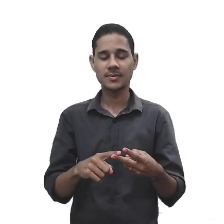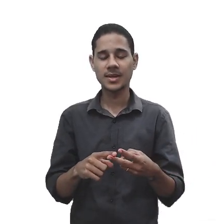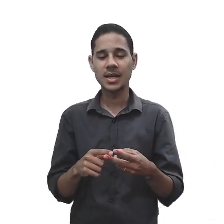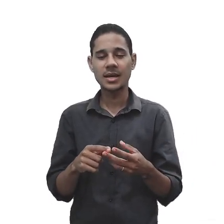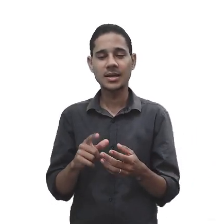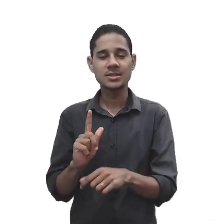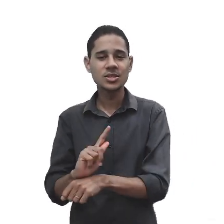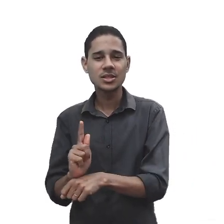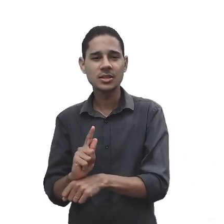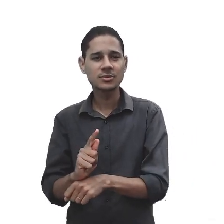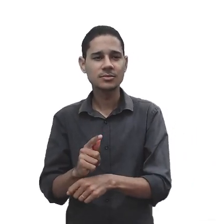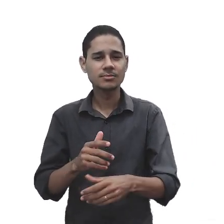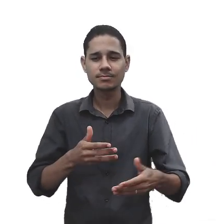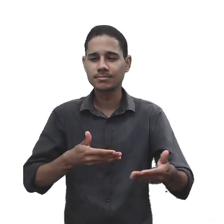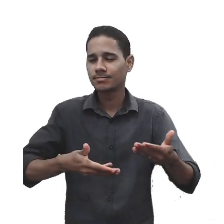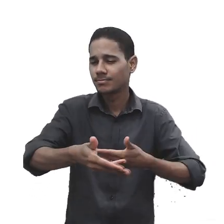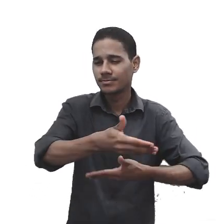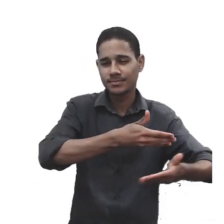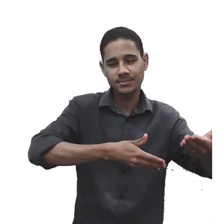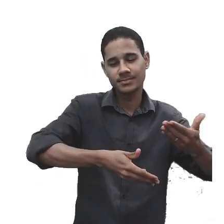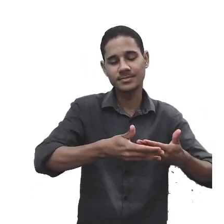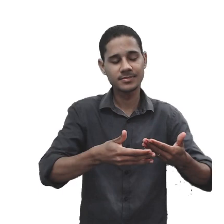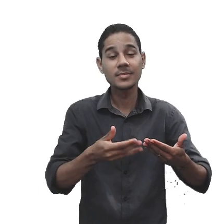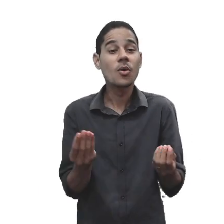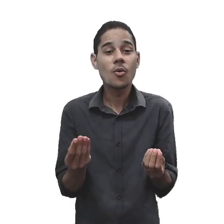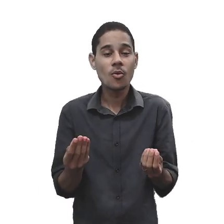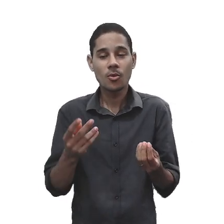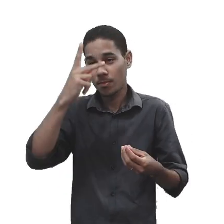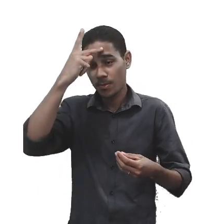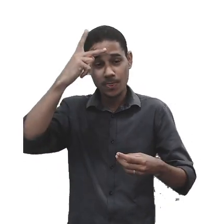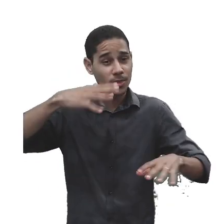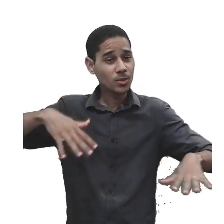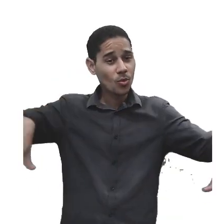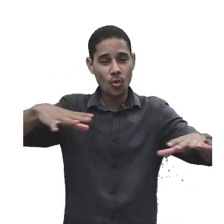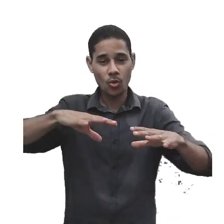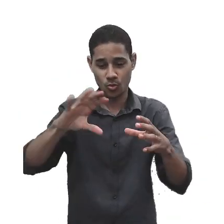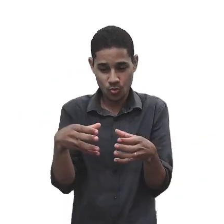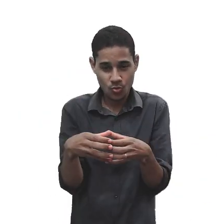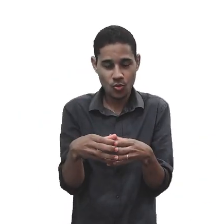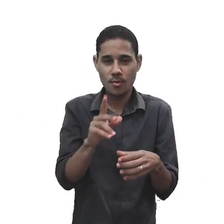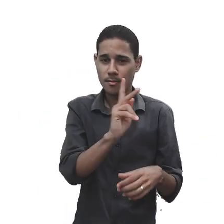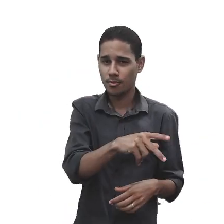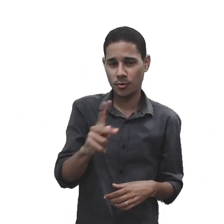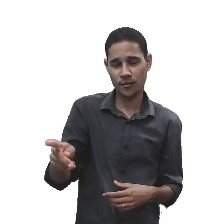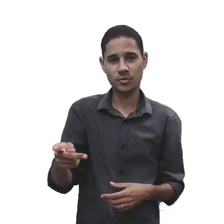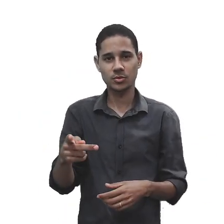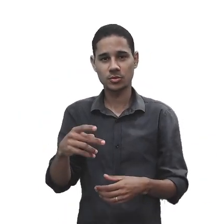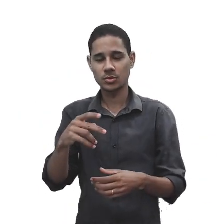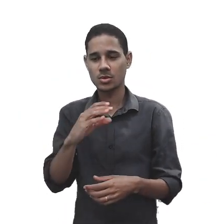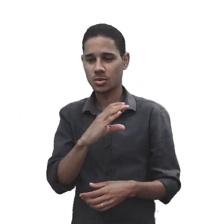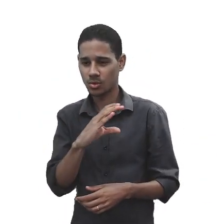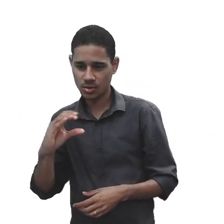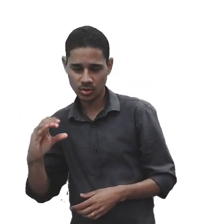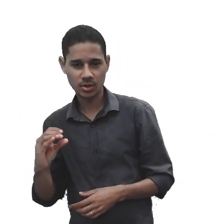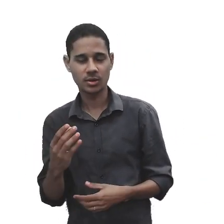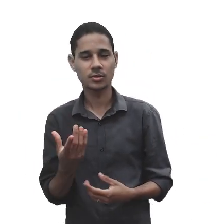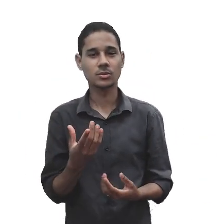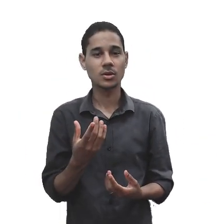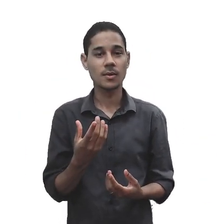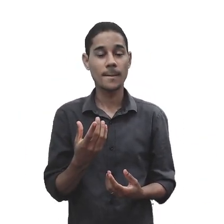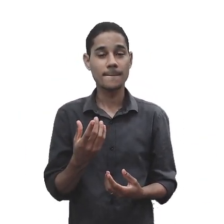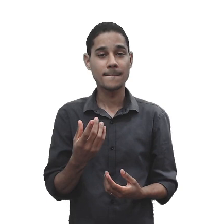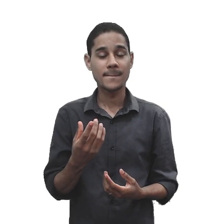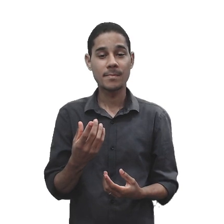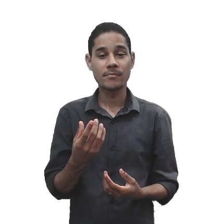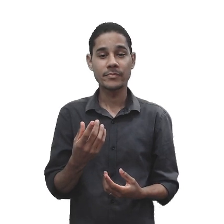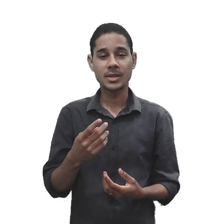é uma gestão que conta com a participação de todos da equipe, professores, coordenadores, pessoas também